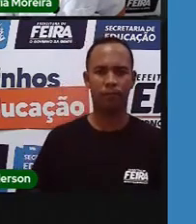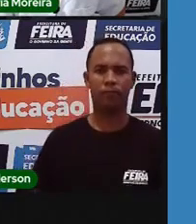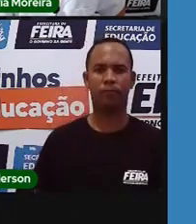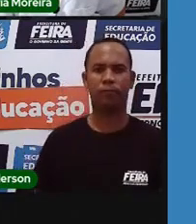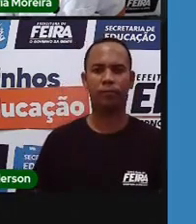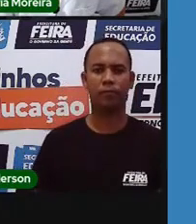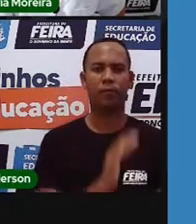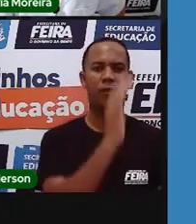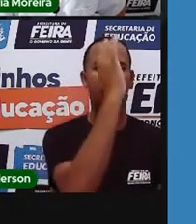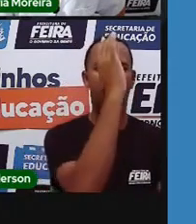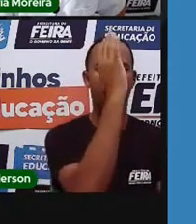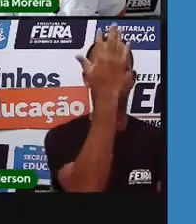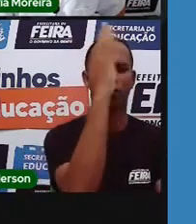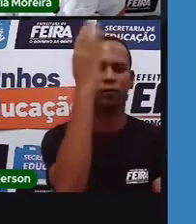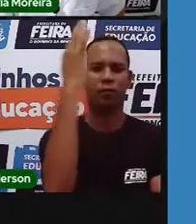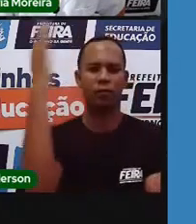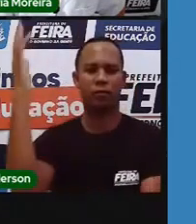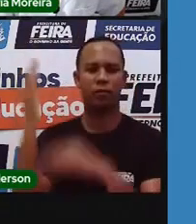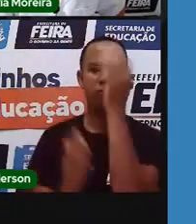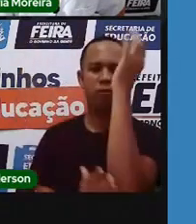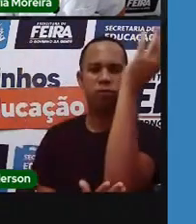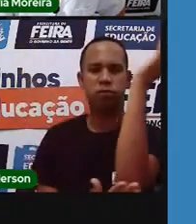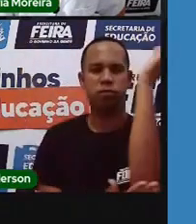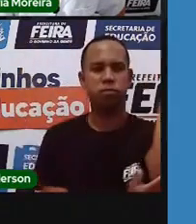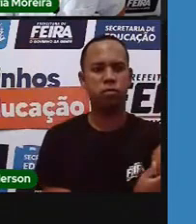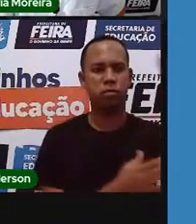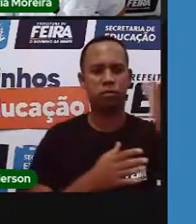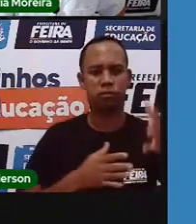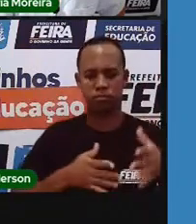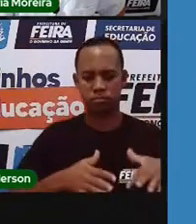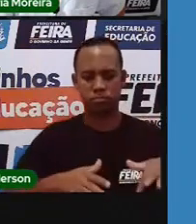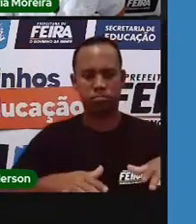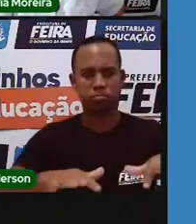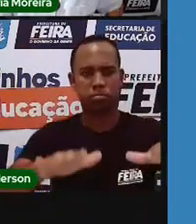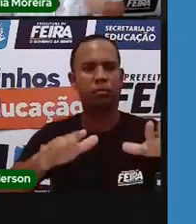Arborização de ruas, praças e avenidas.